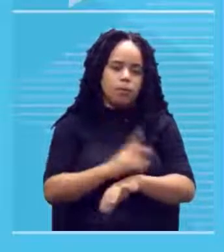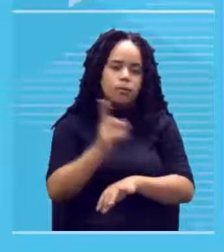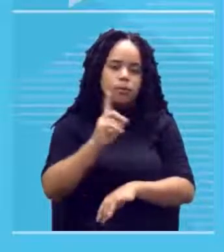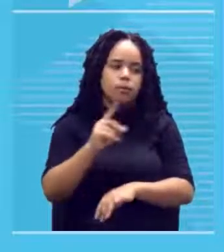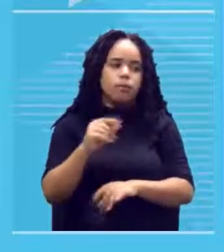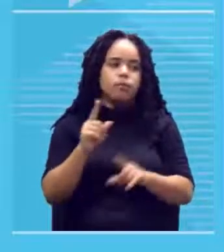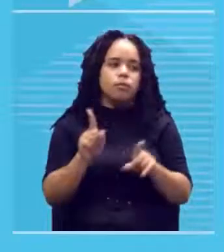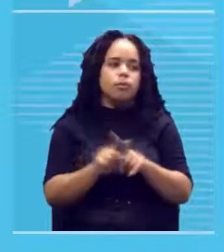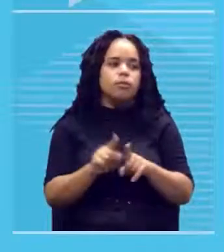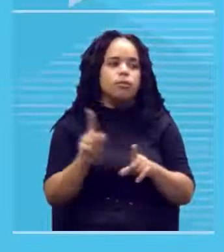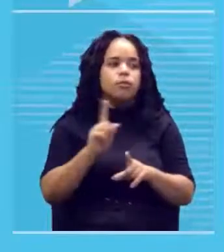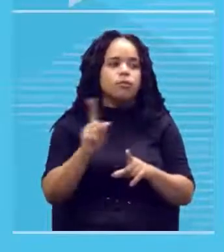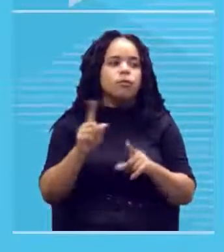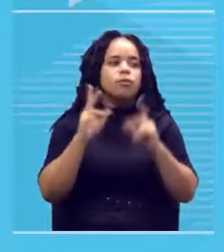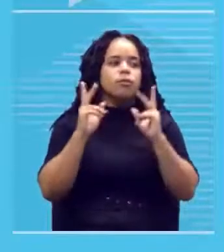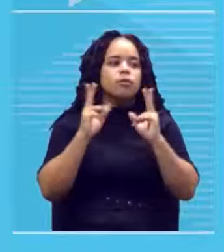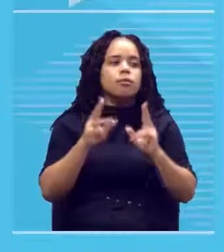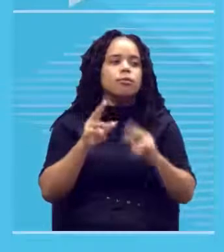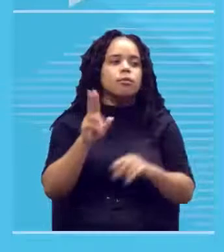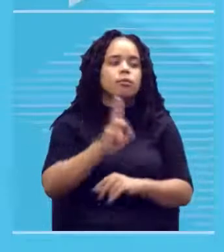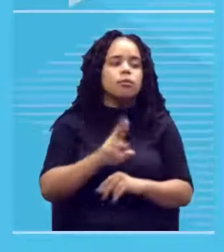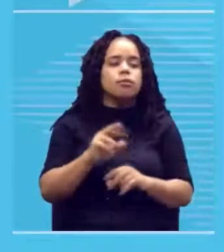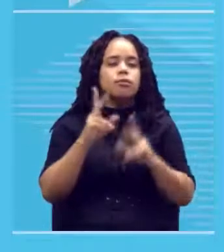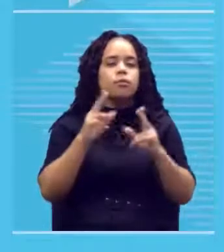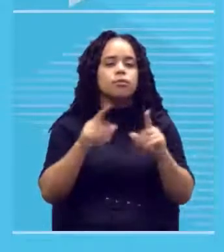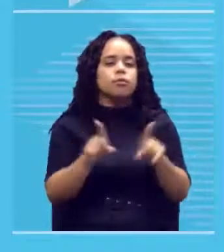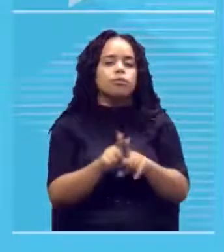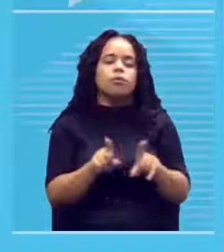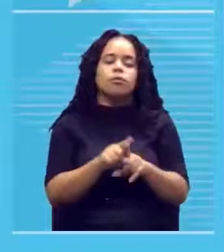que se usa para dizer o contrário de calor